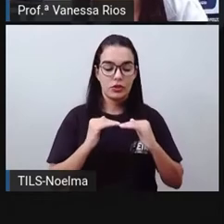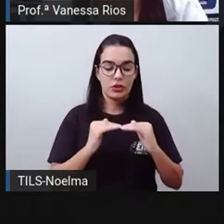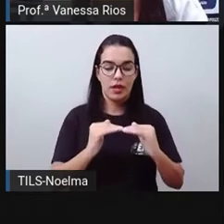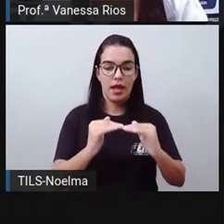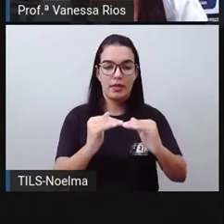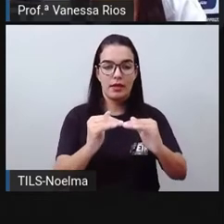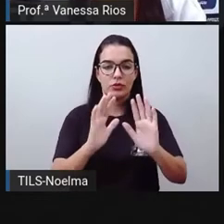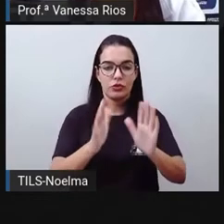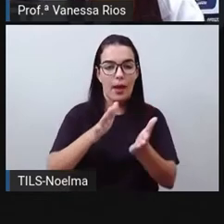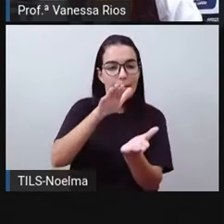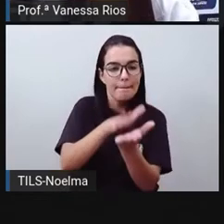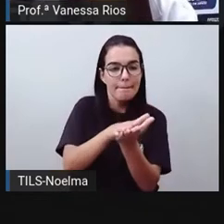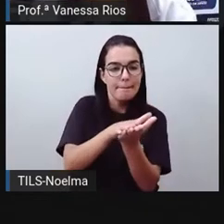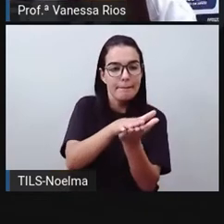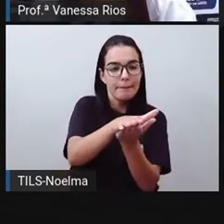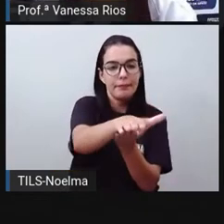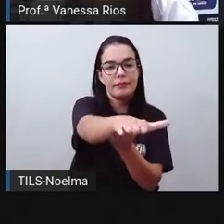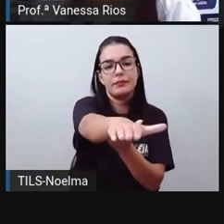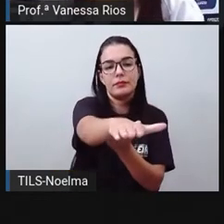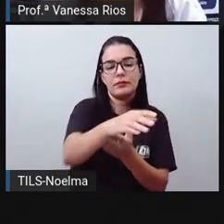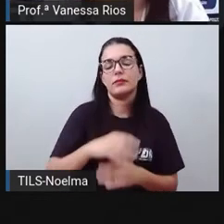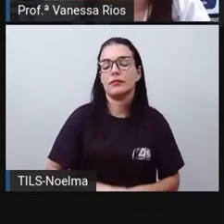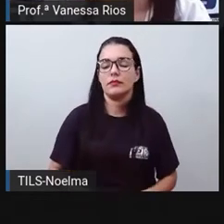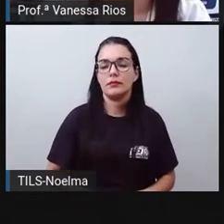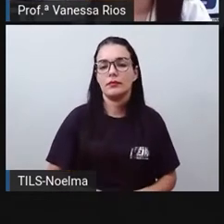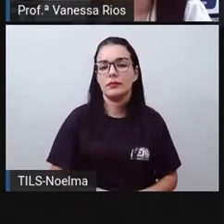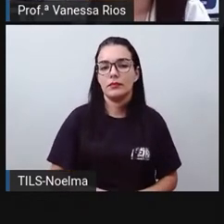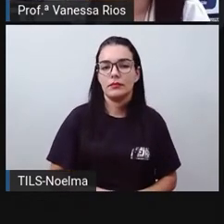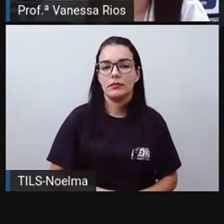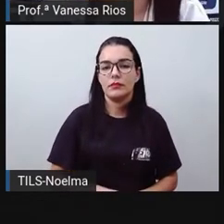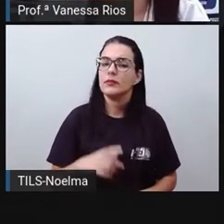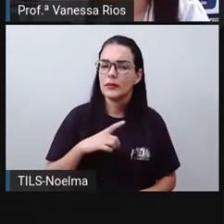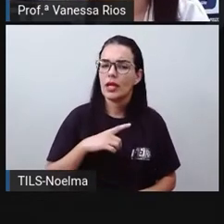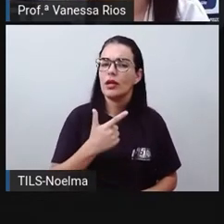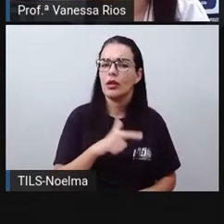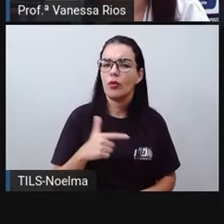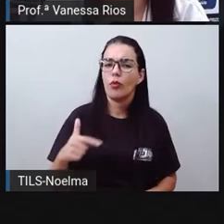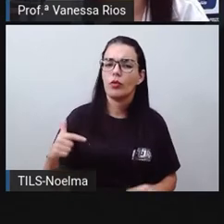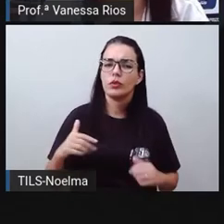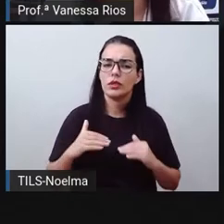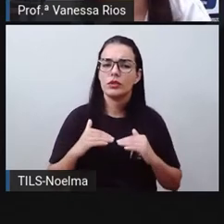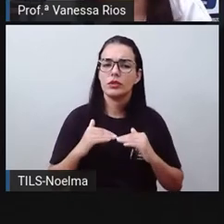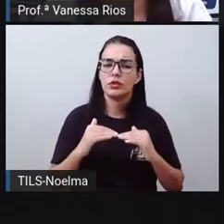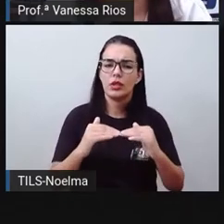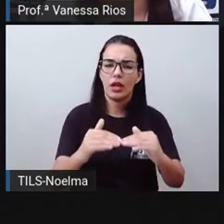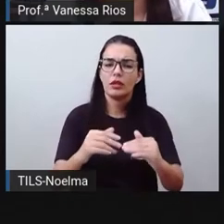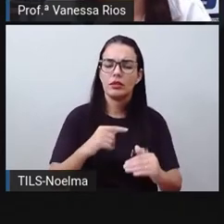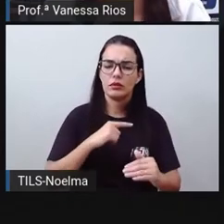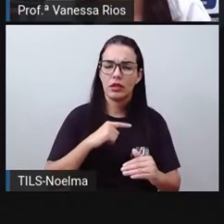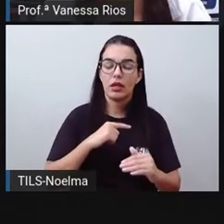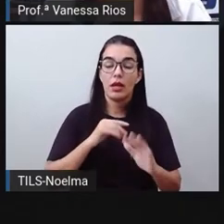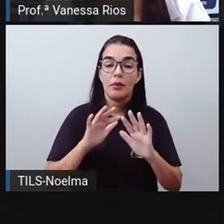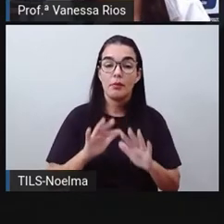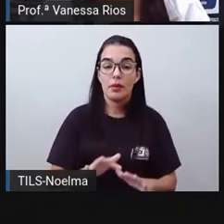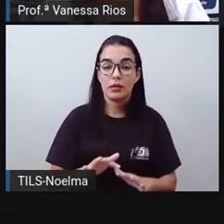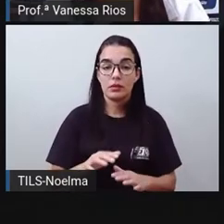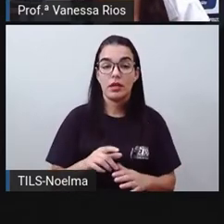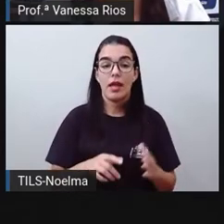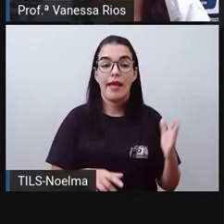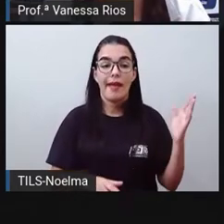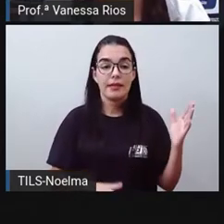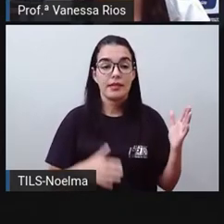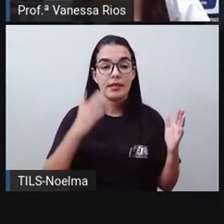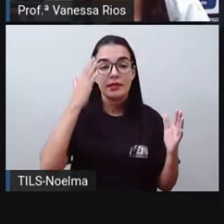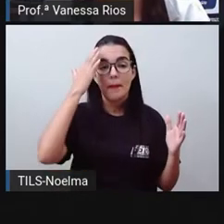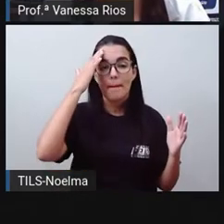estradas pavimentadas. Então, existem aí outros tipos de estradas, né? E vão compor aí a